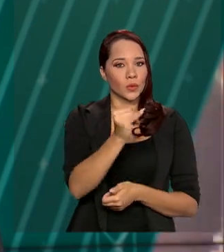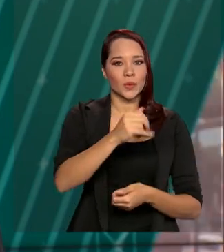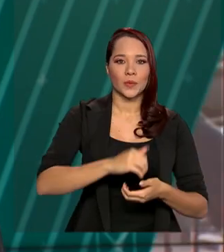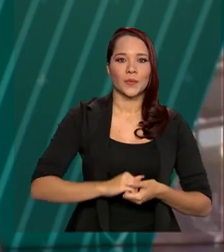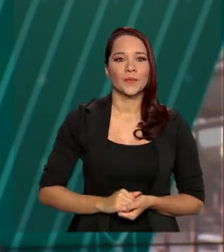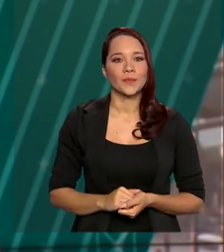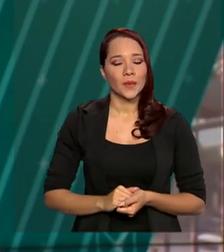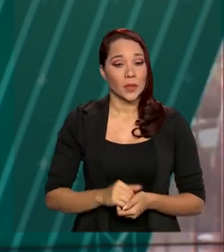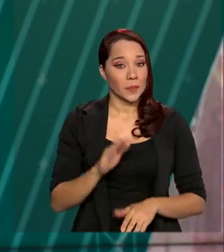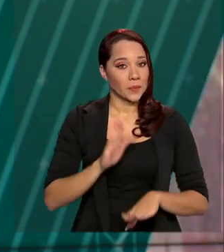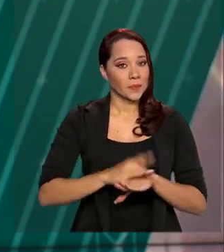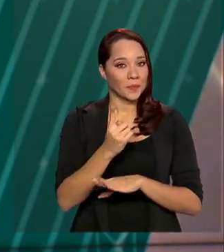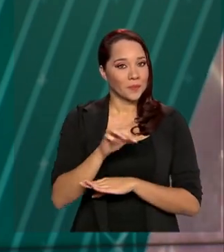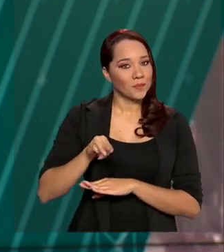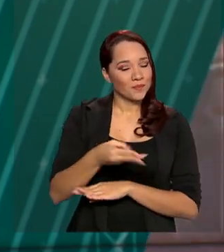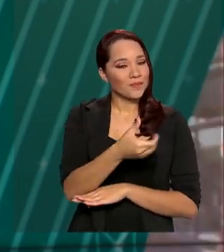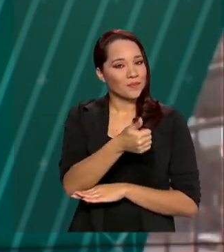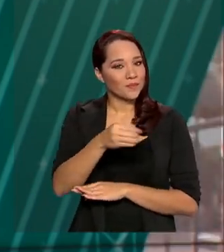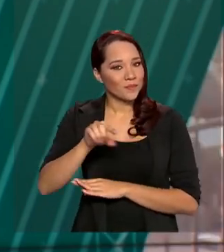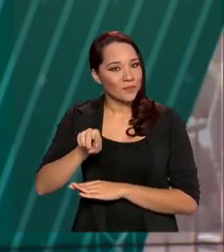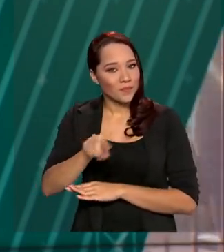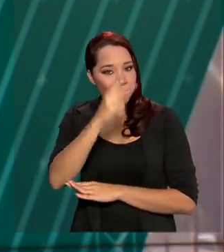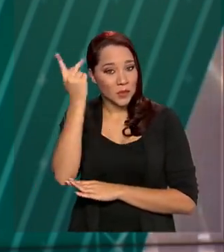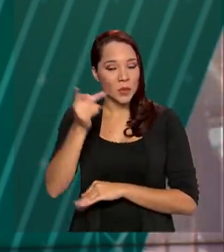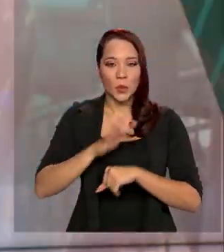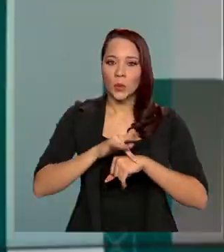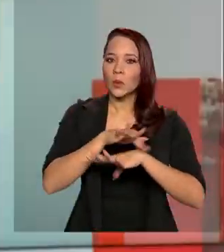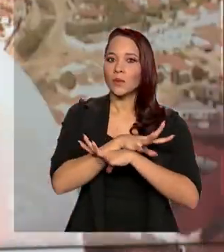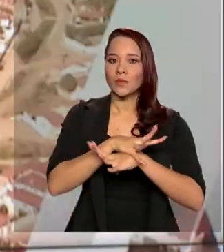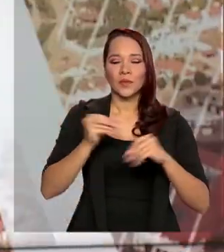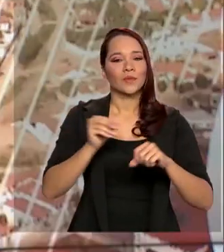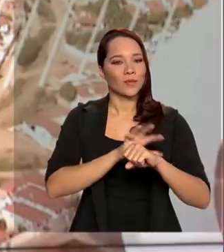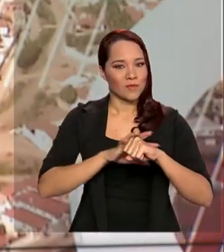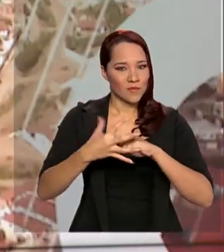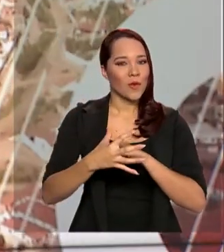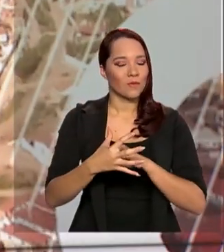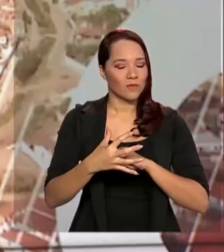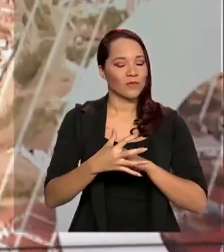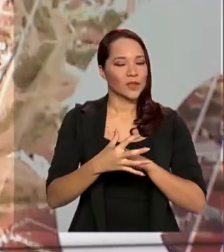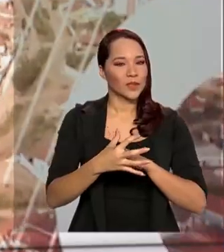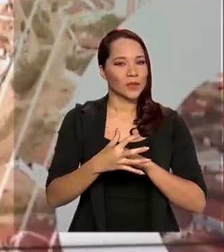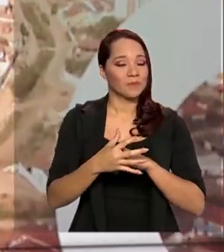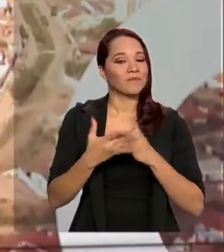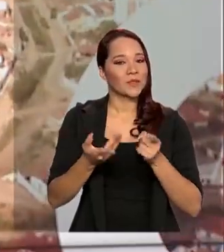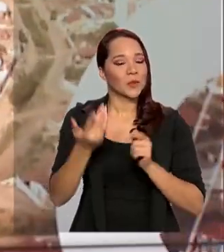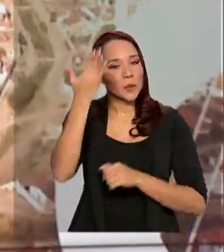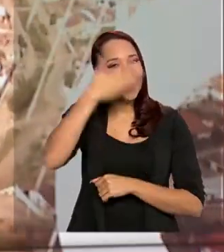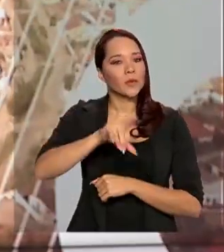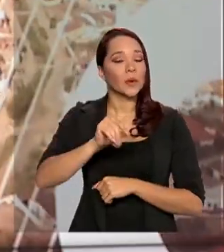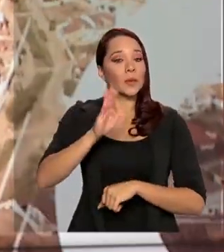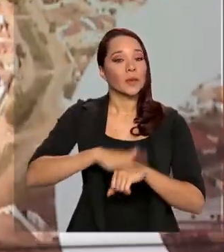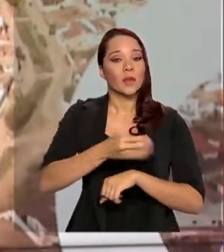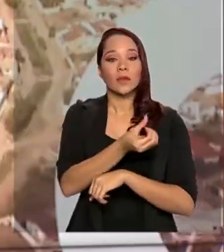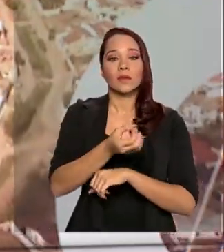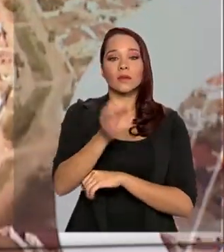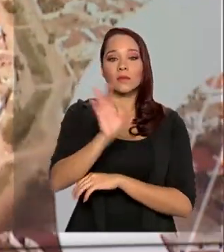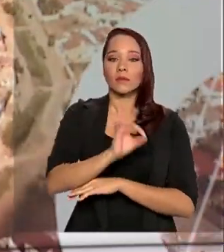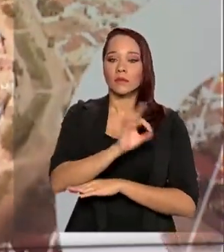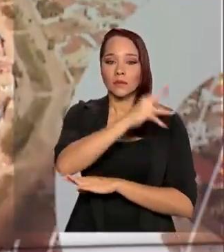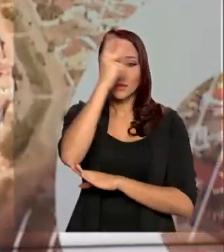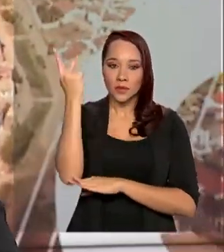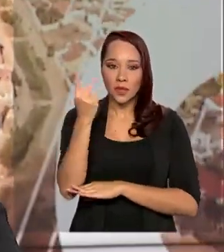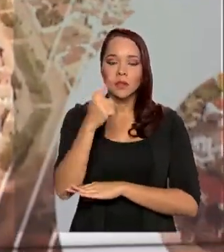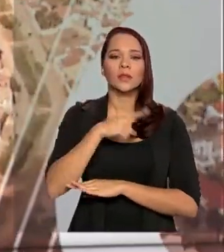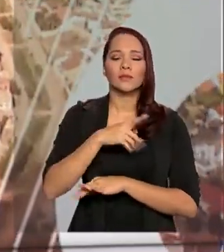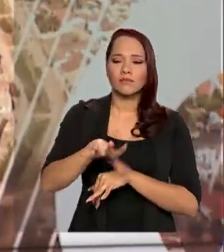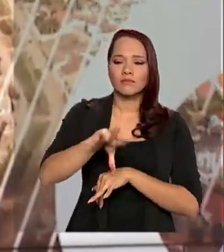Mais de 1 milhão e 100 mil pessoas estão curadas da Covid-19 no Brasil. Isso mostra que mais de 60% das pessoas